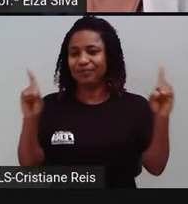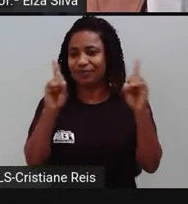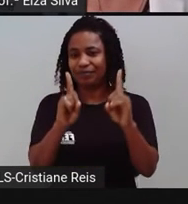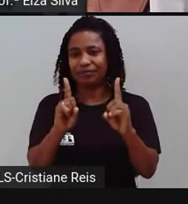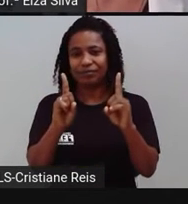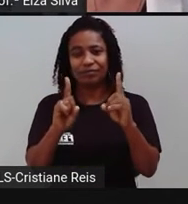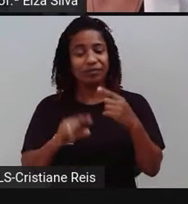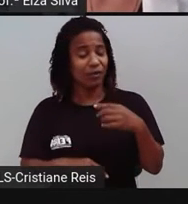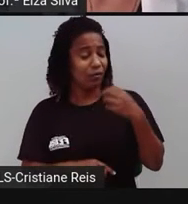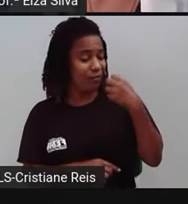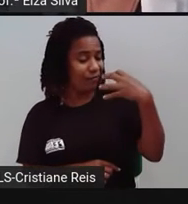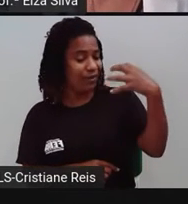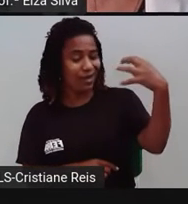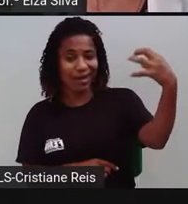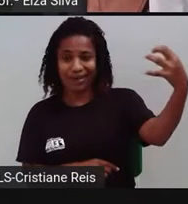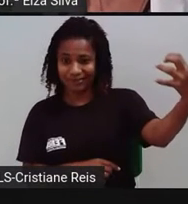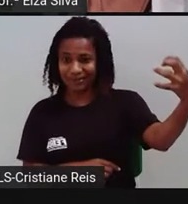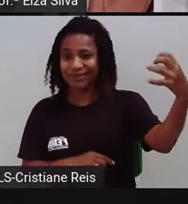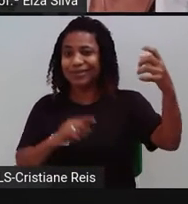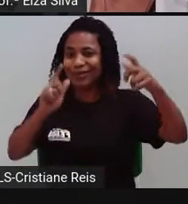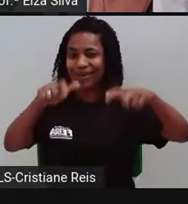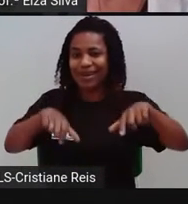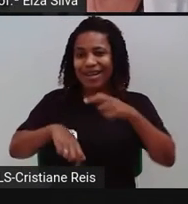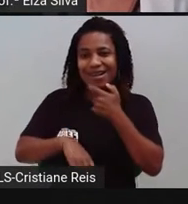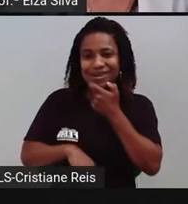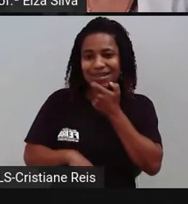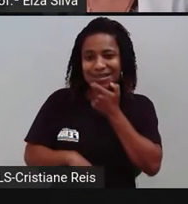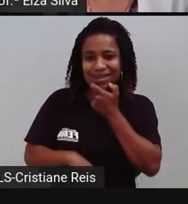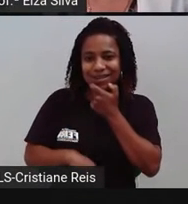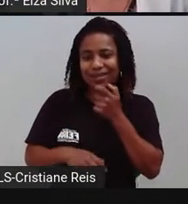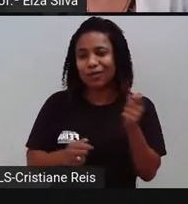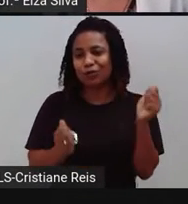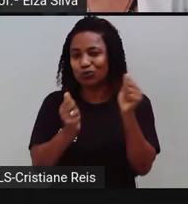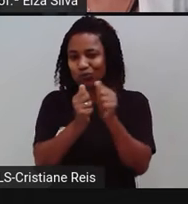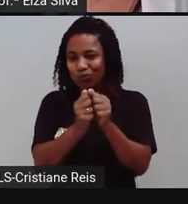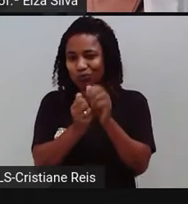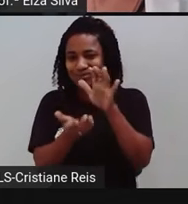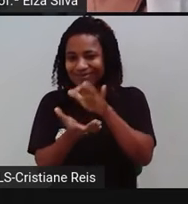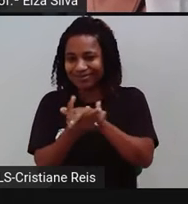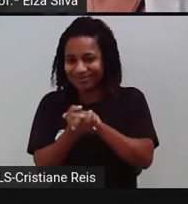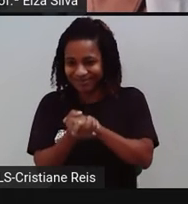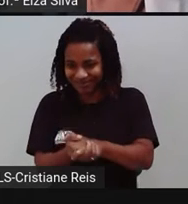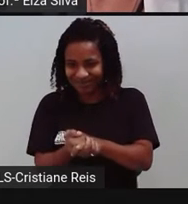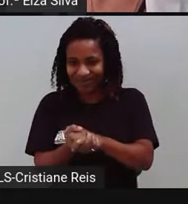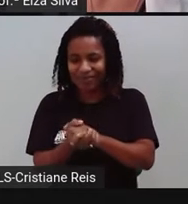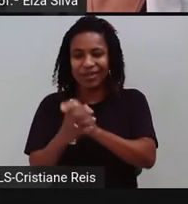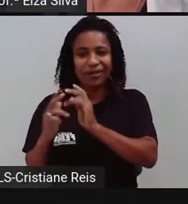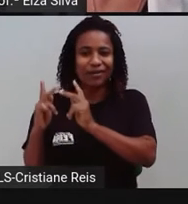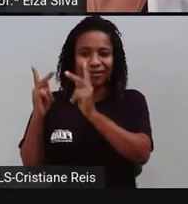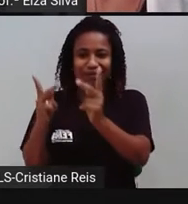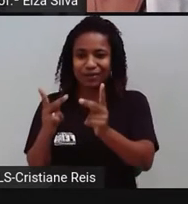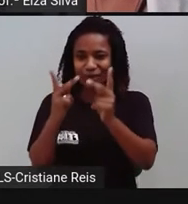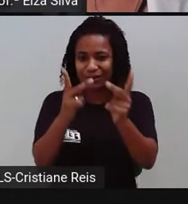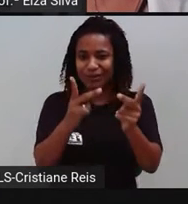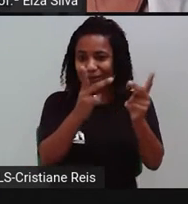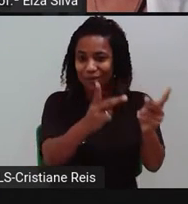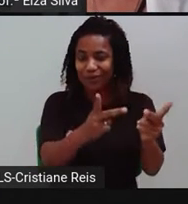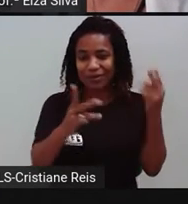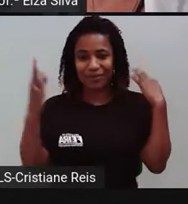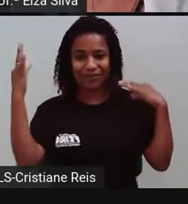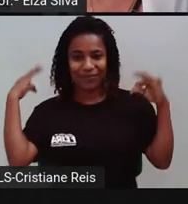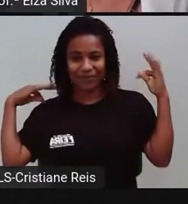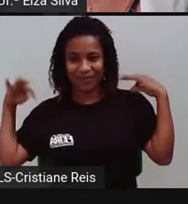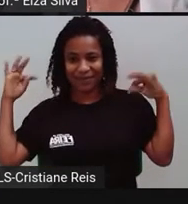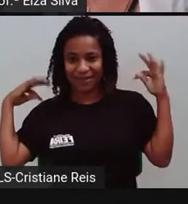que viajou para Londres, na Inglaterra, com a esposa, e lá eles visitaram dois pontos turísticos interessantes, que é o Big